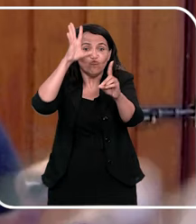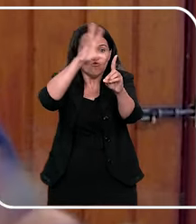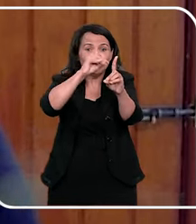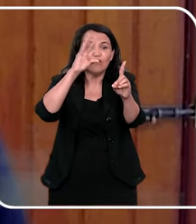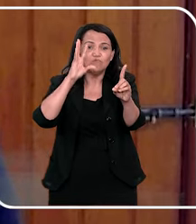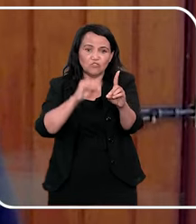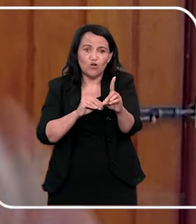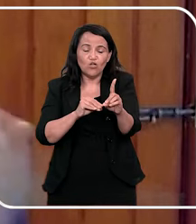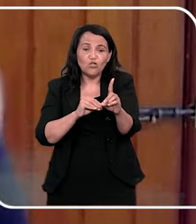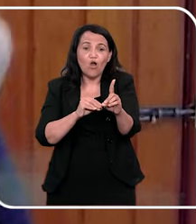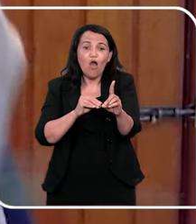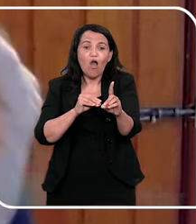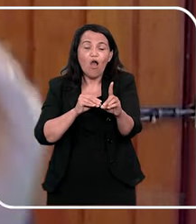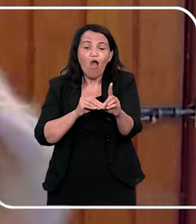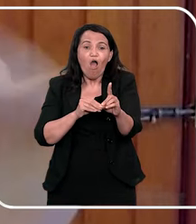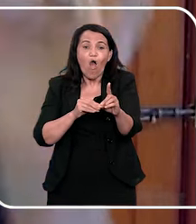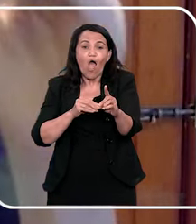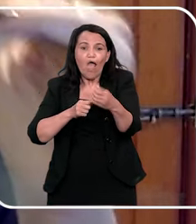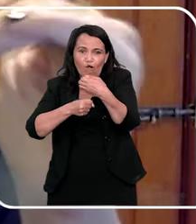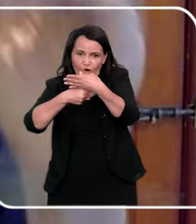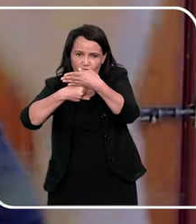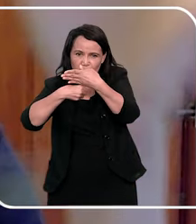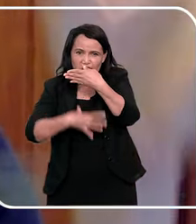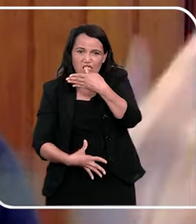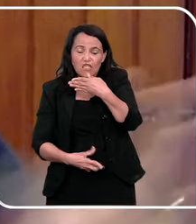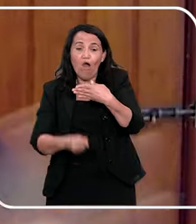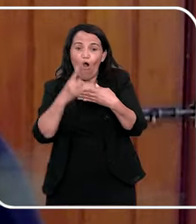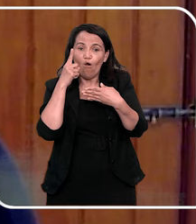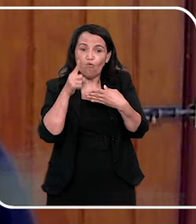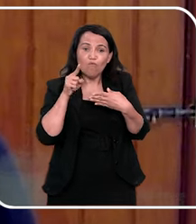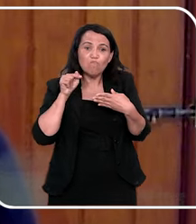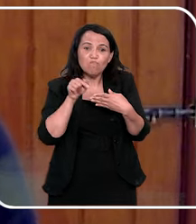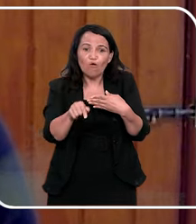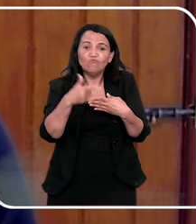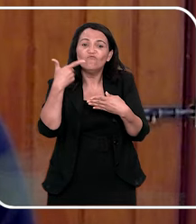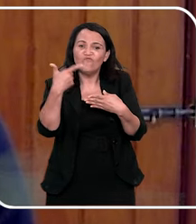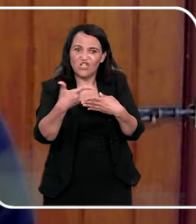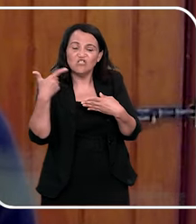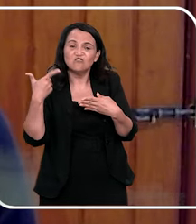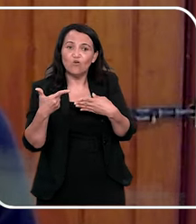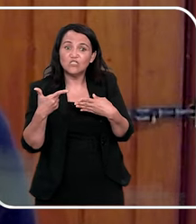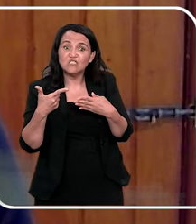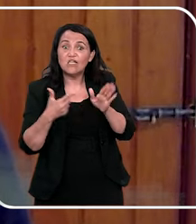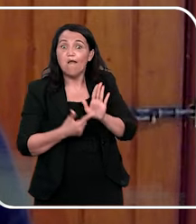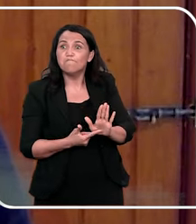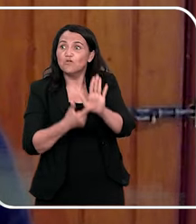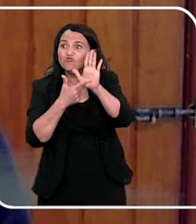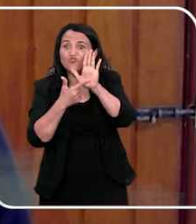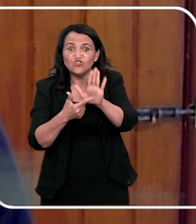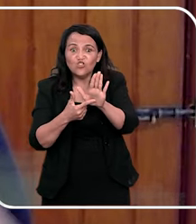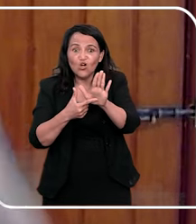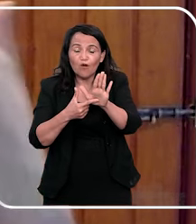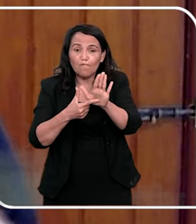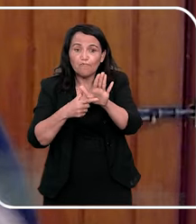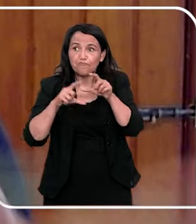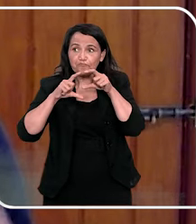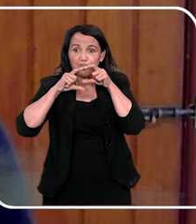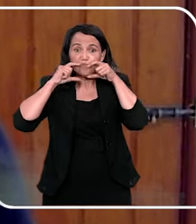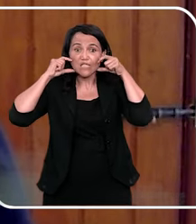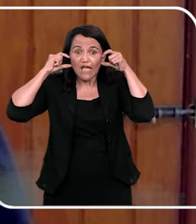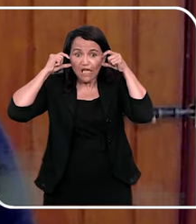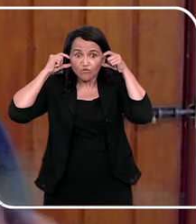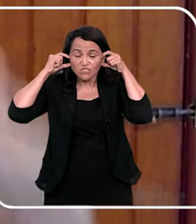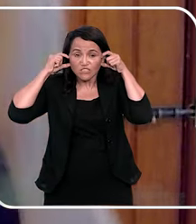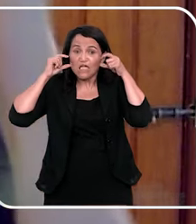assim, 1h22, que é aquele minuto em que a criança virou e mostrou a calcinha, são coisas que para nós é só uma